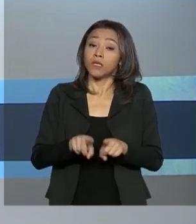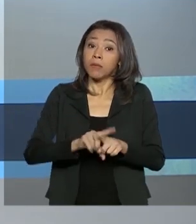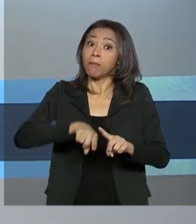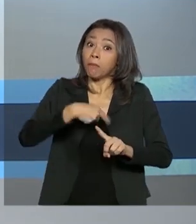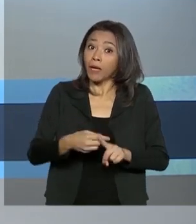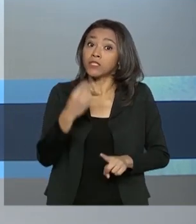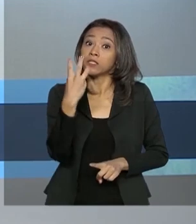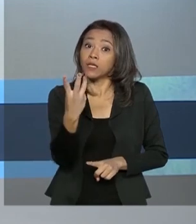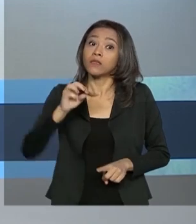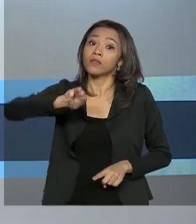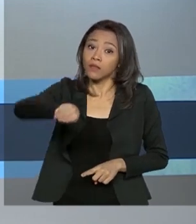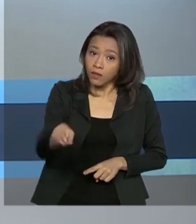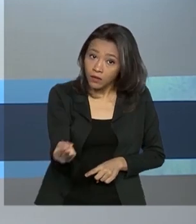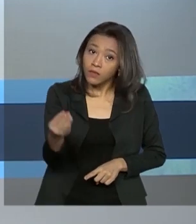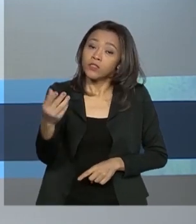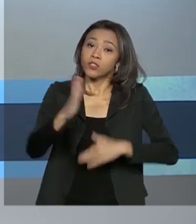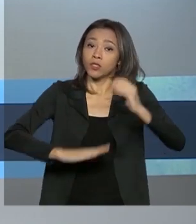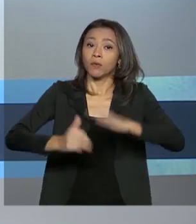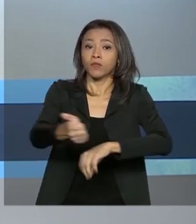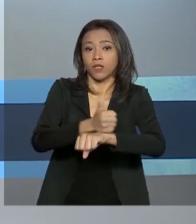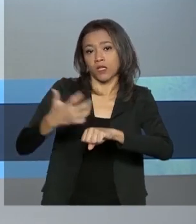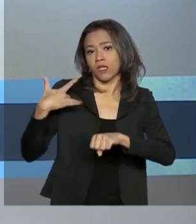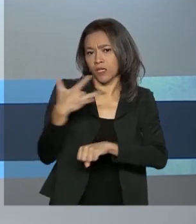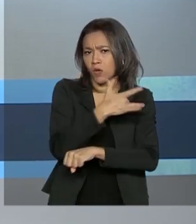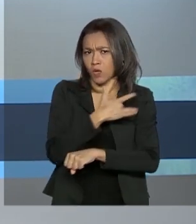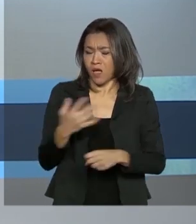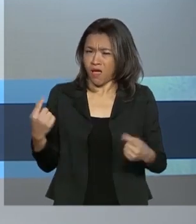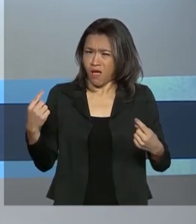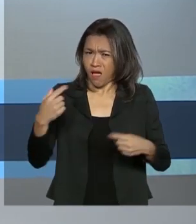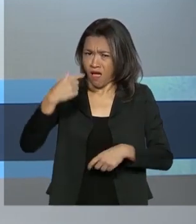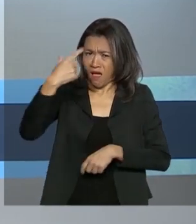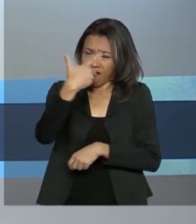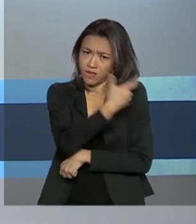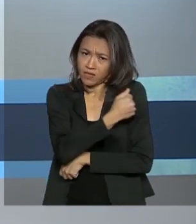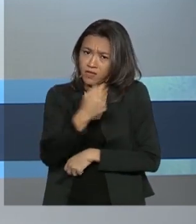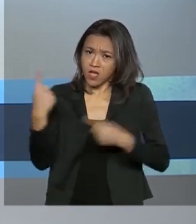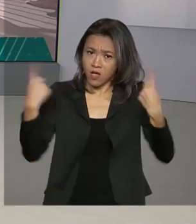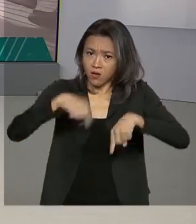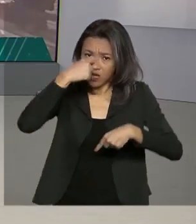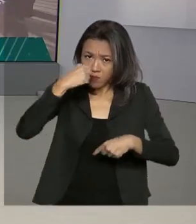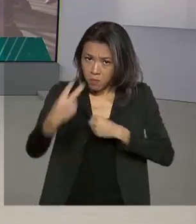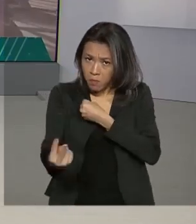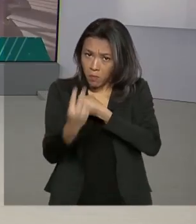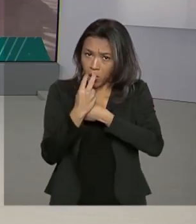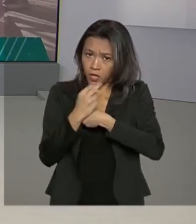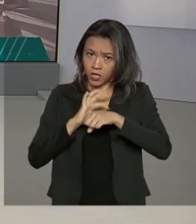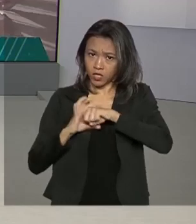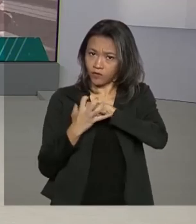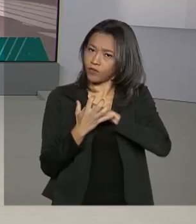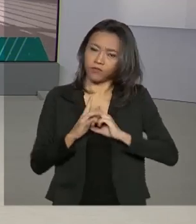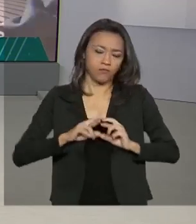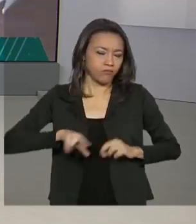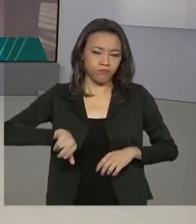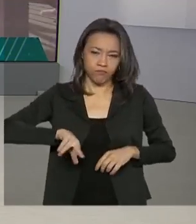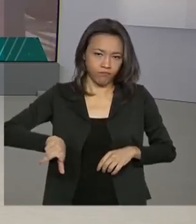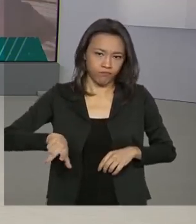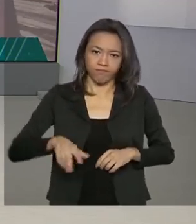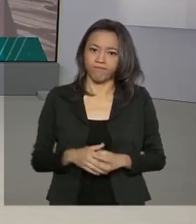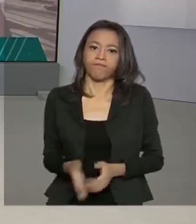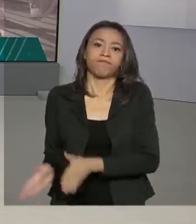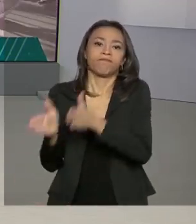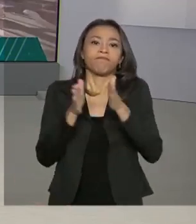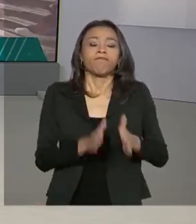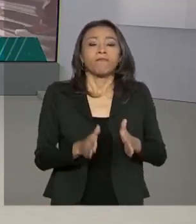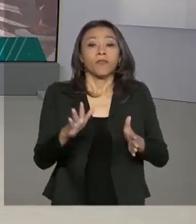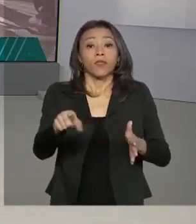saúde. Lembrando que a vacina contra a gripe não protege contra o coronavírus. O Ministério da Saúde informou nesta